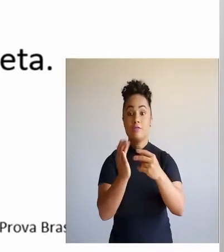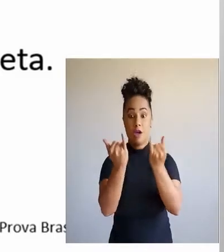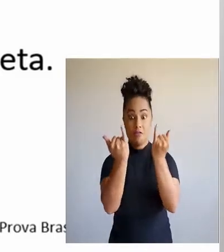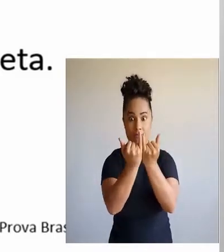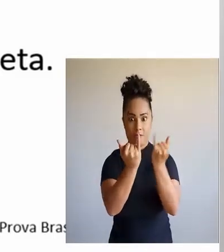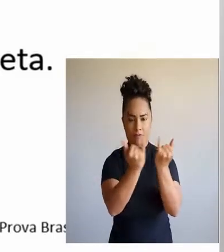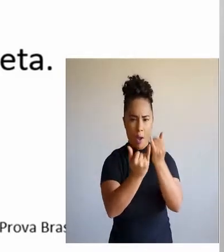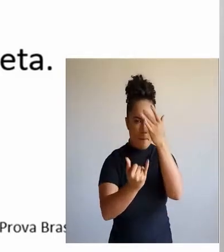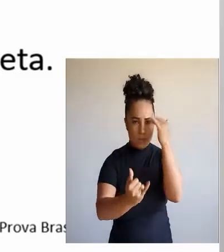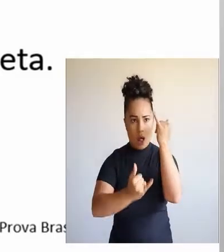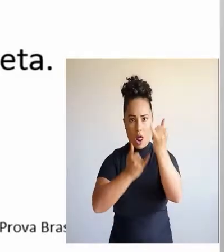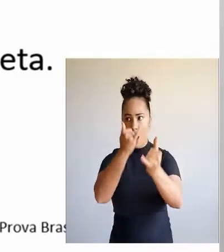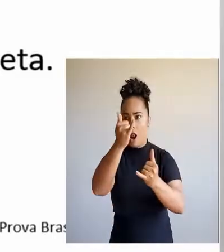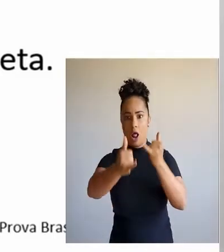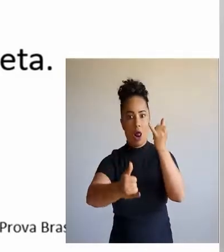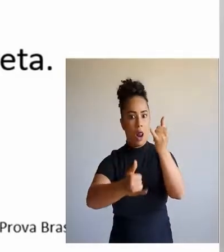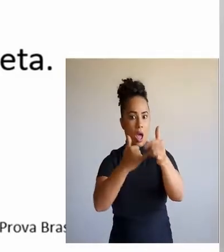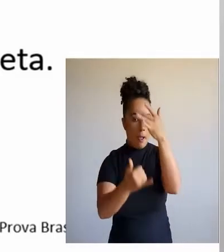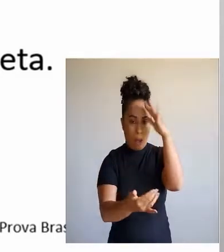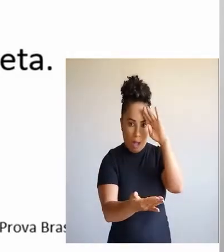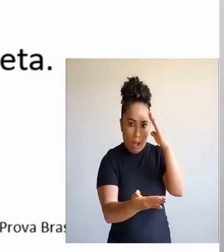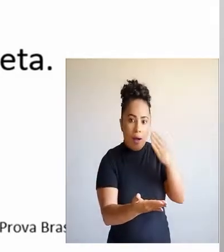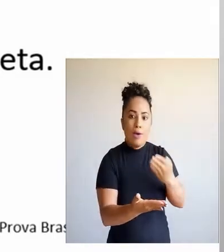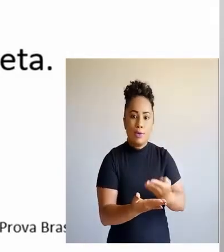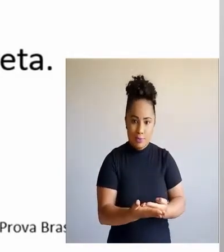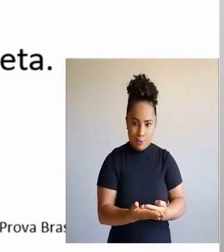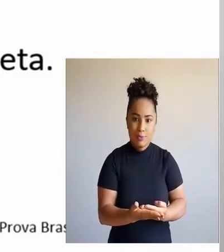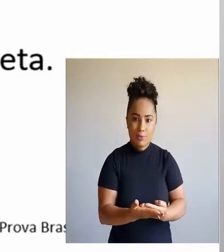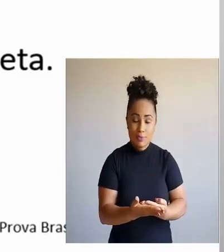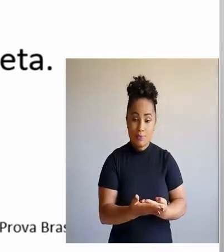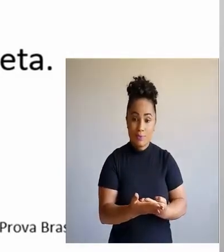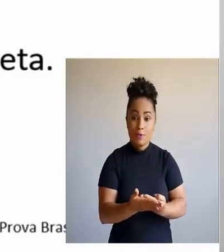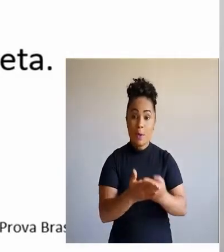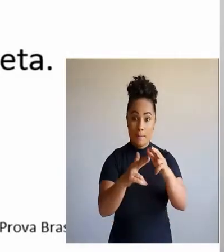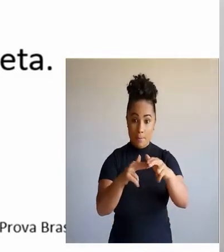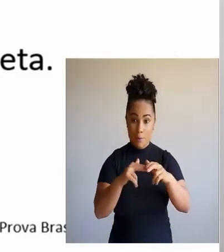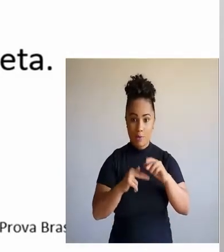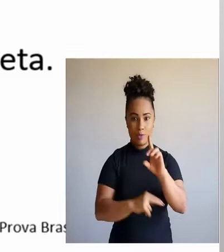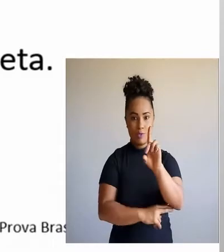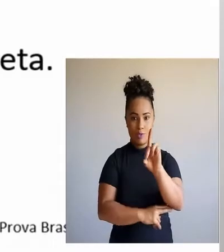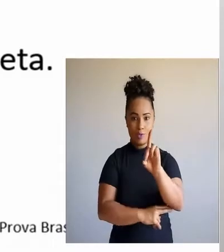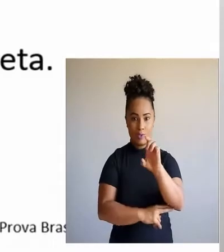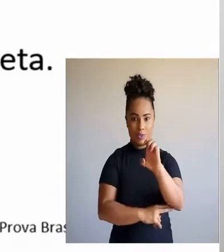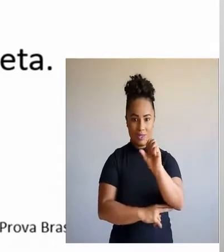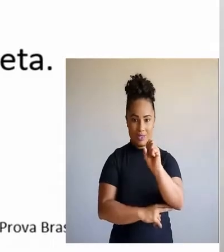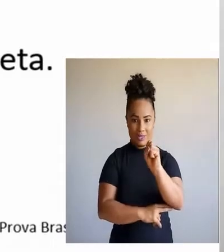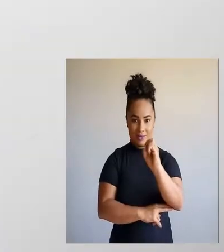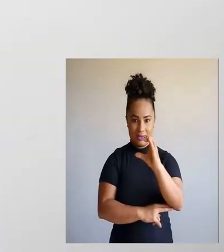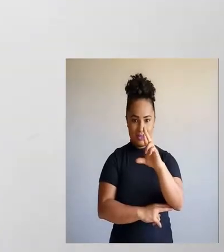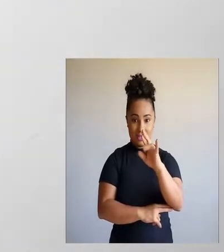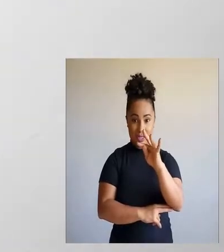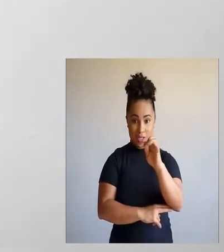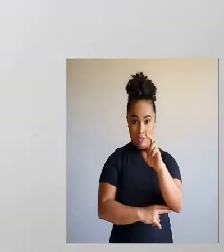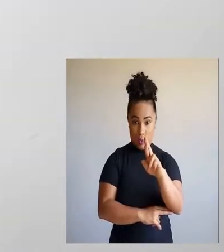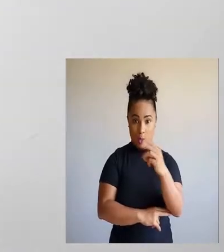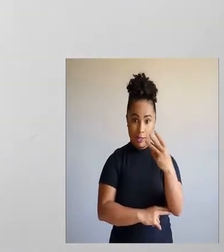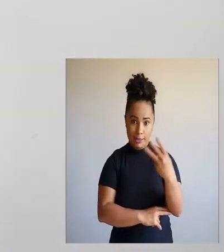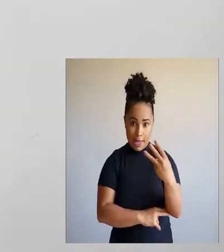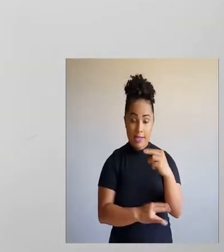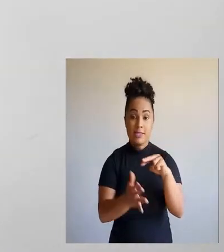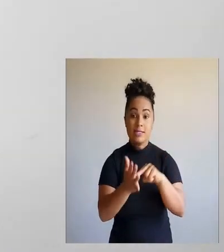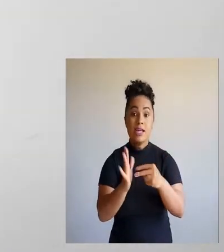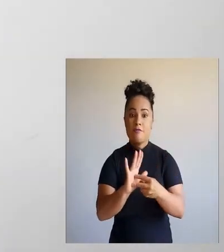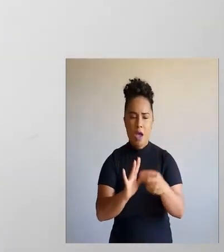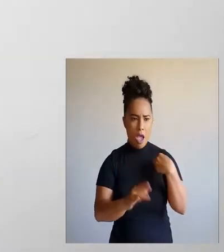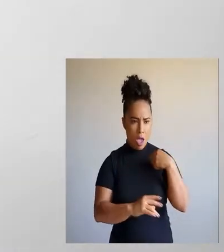que alguém espalhou e saiu espalhando e todo mundo acreditou. Então, o descritor 3 é inferir